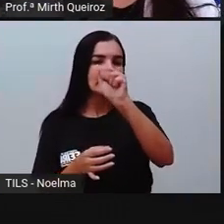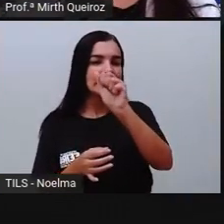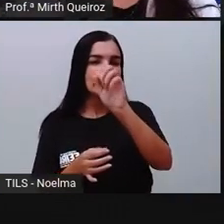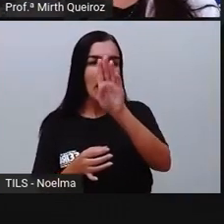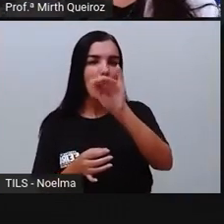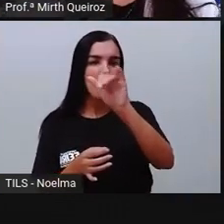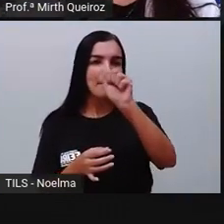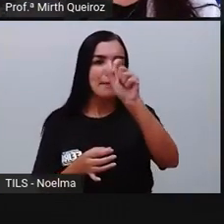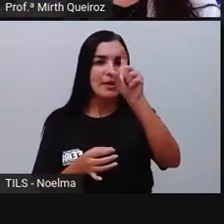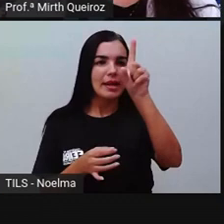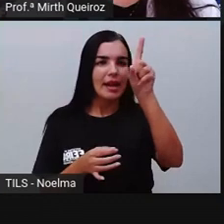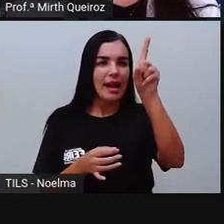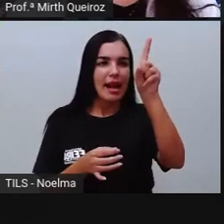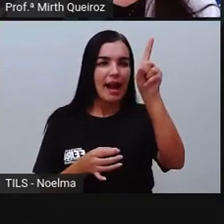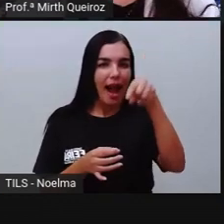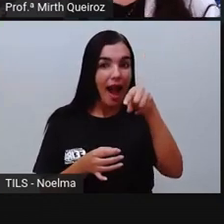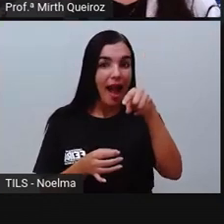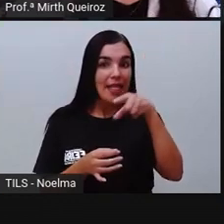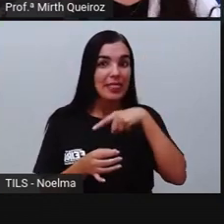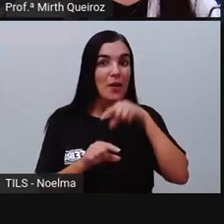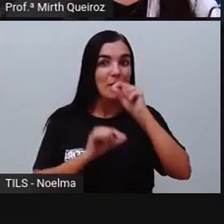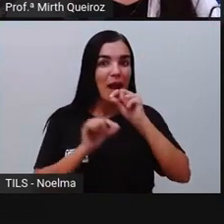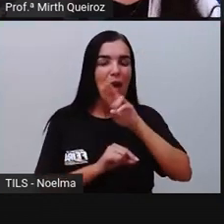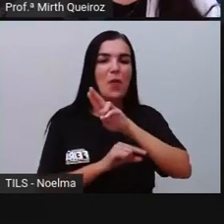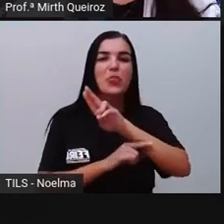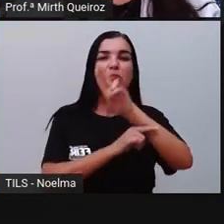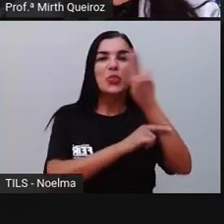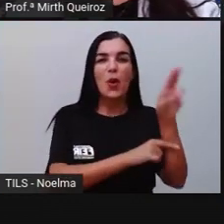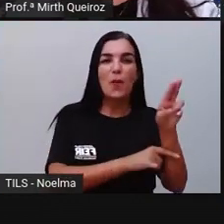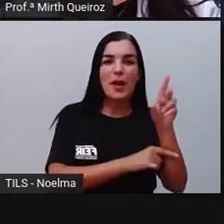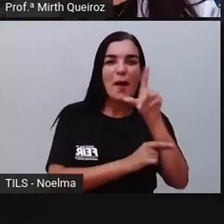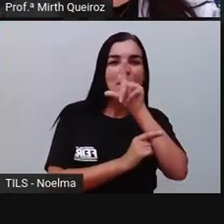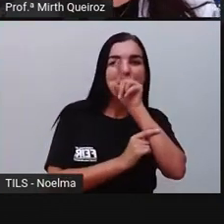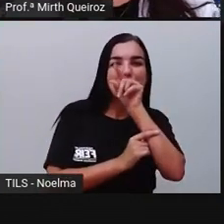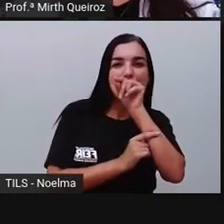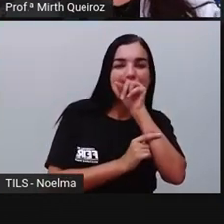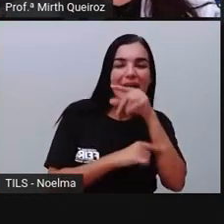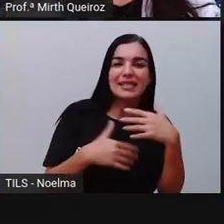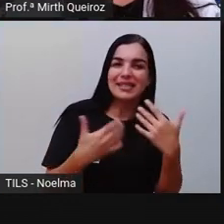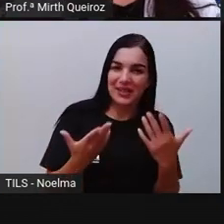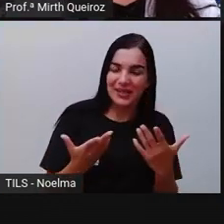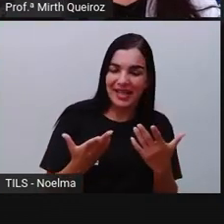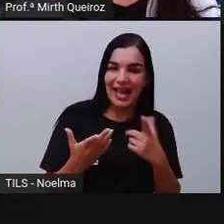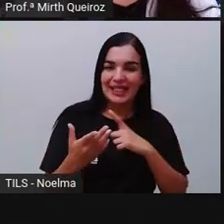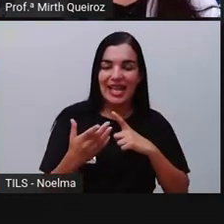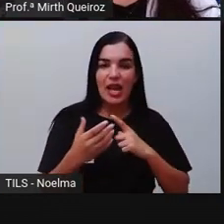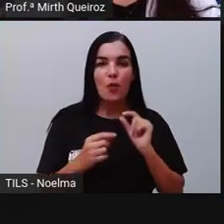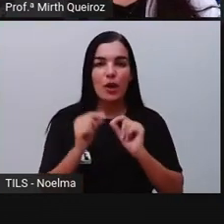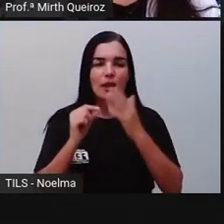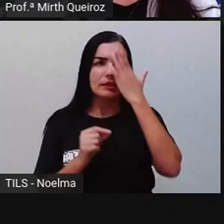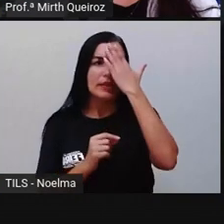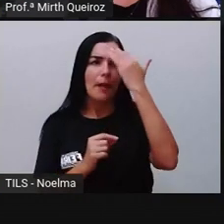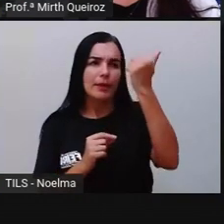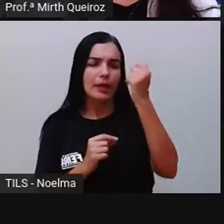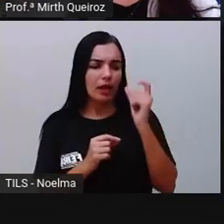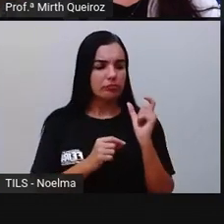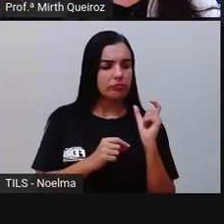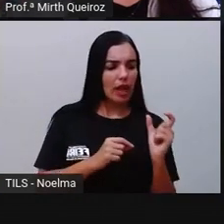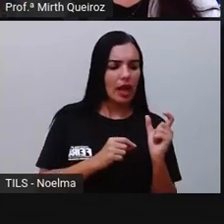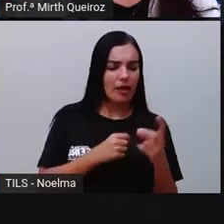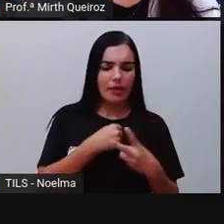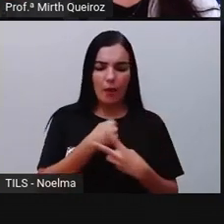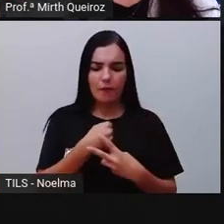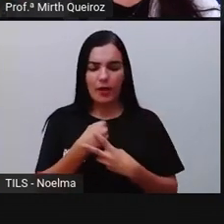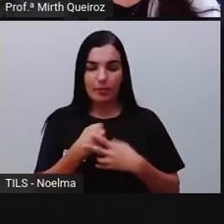é o nome de um pássaro. Então, sabia, que é do verbo saber, passa a ser o quê? Um substantivo, né?